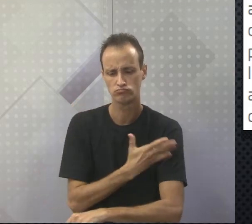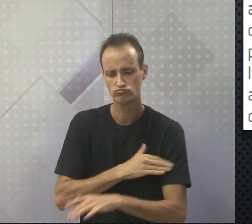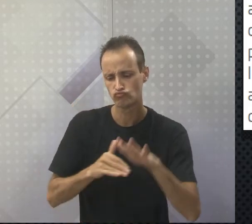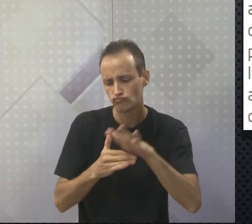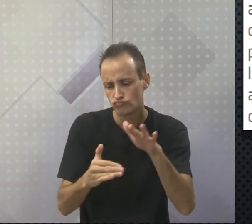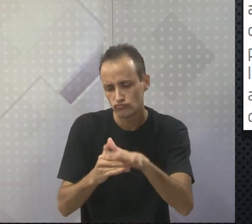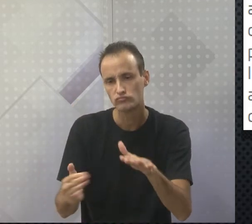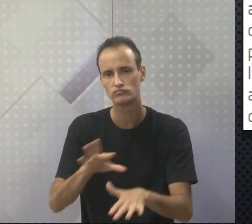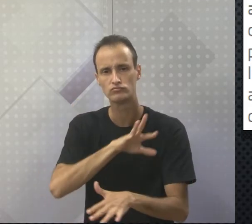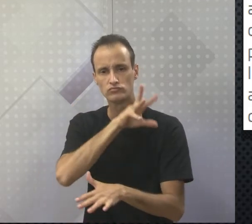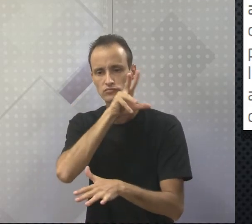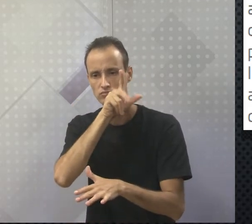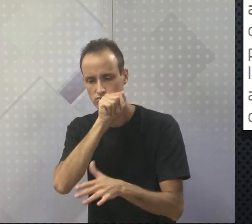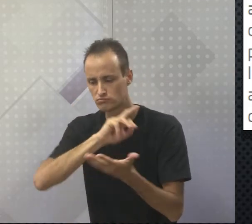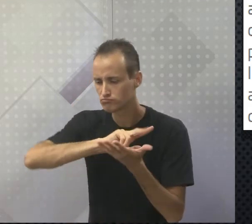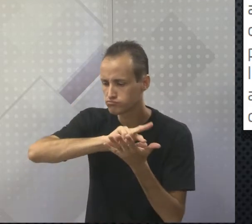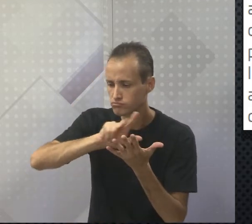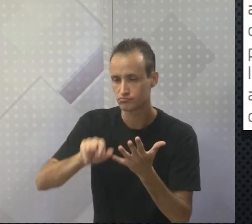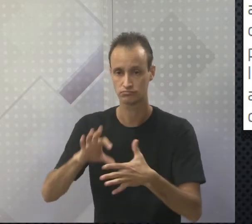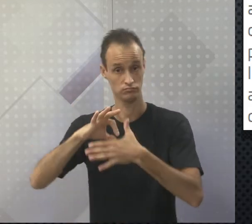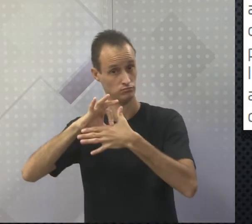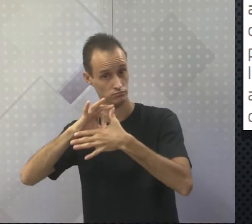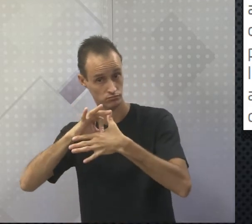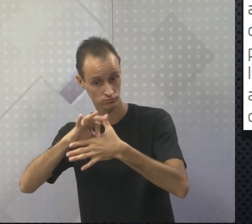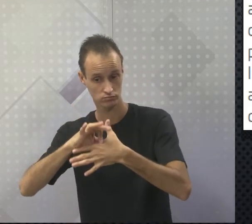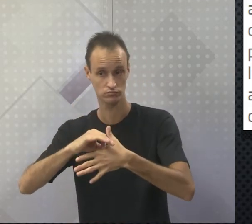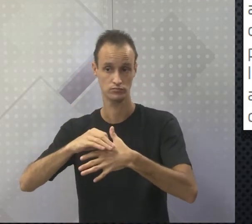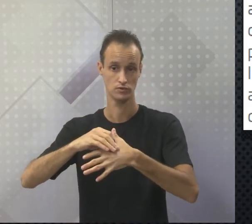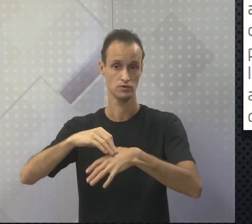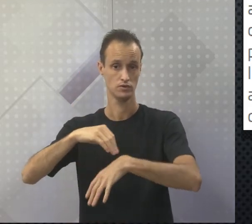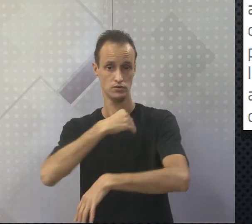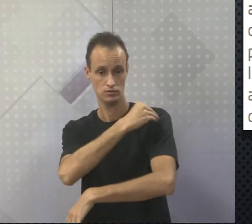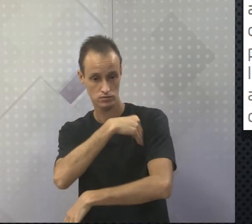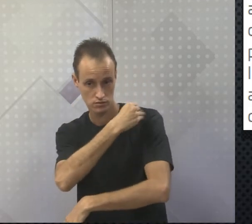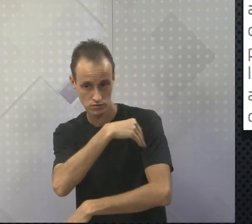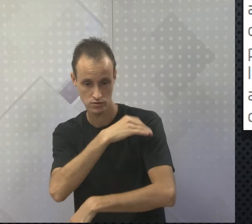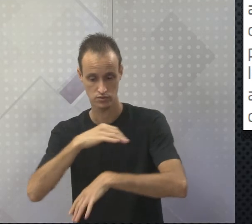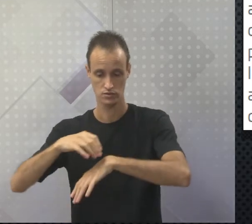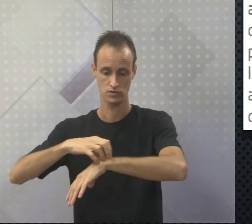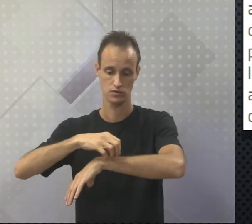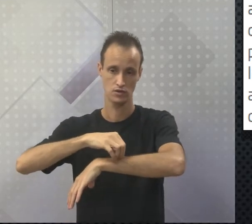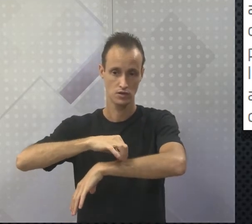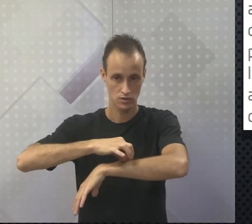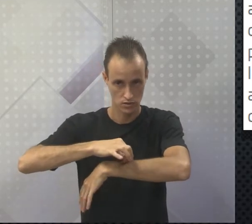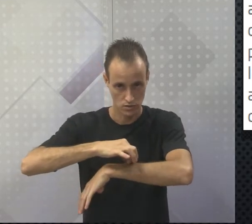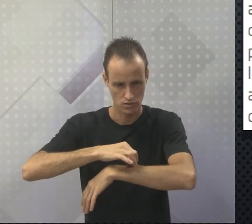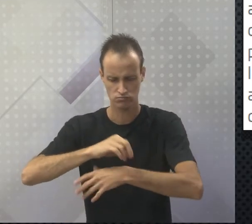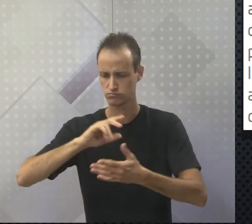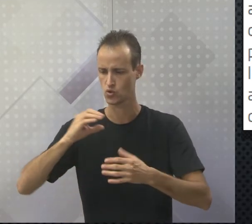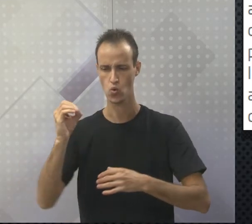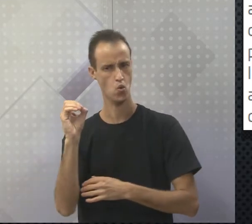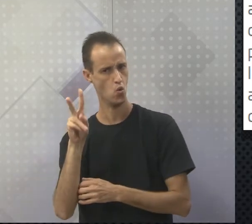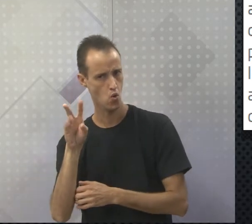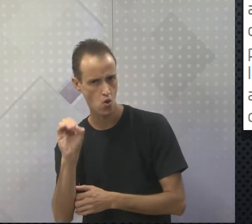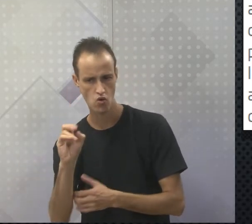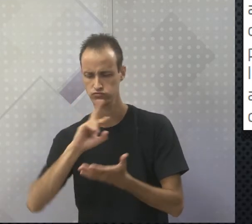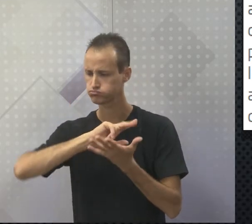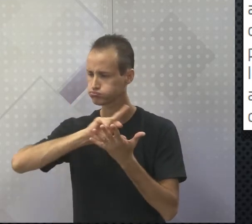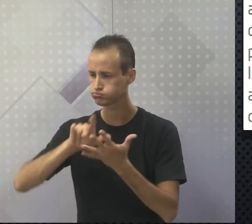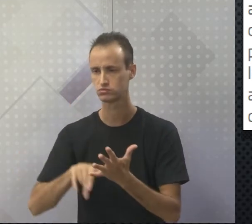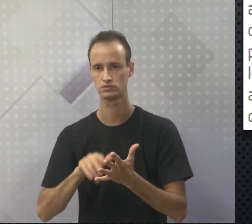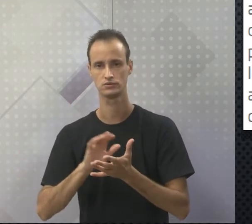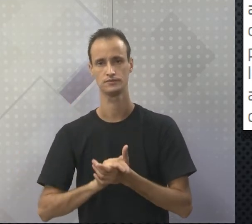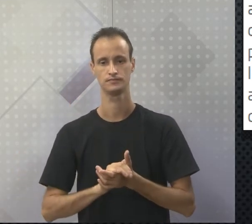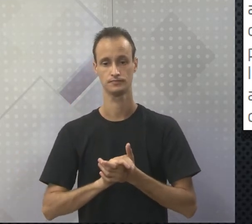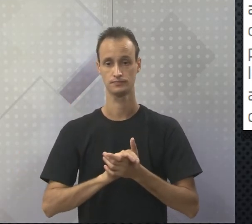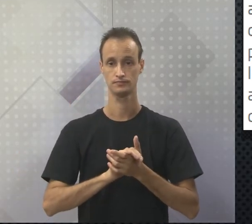criação de animais, dos quais só obtém carne, lã, couro, leite, ovo, etc. A pecuária e